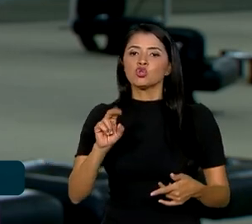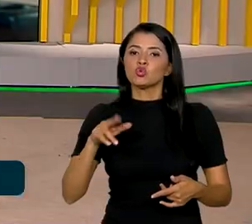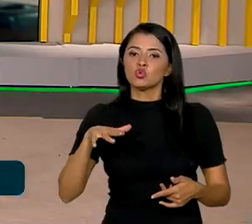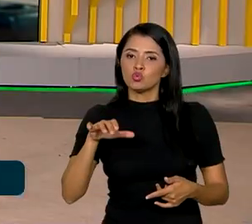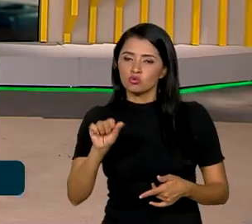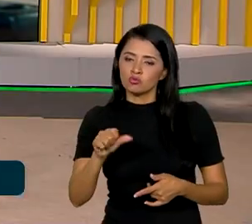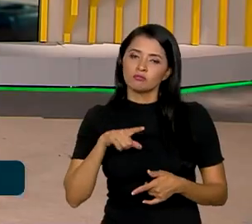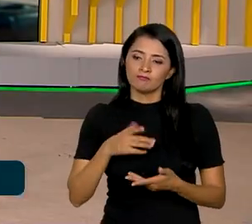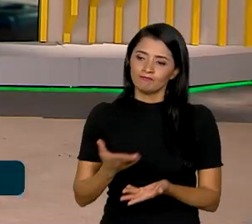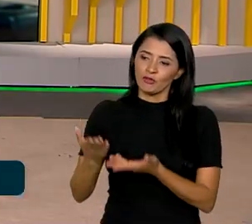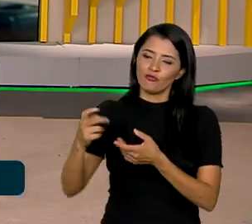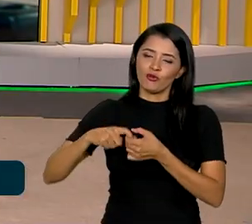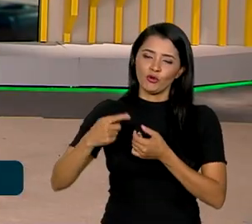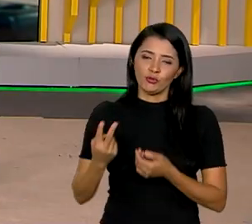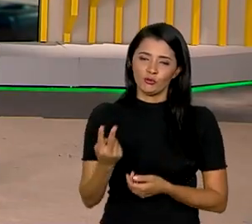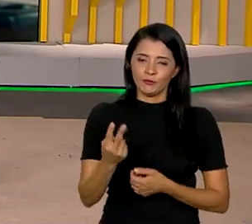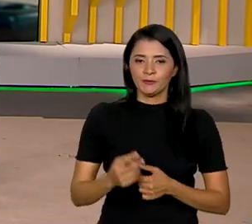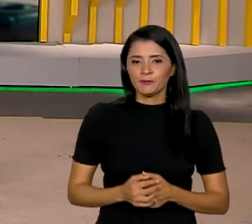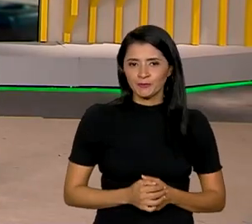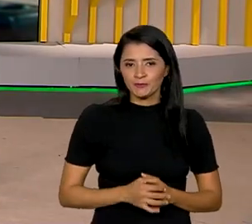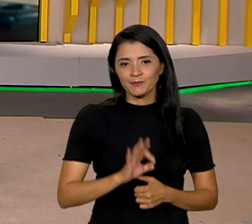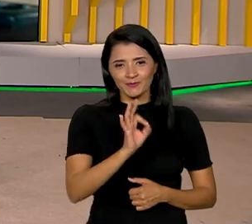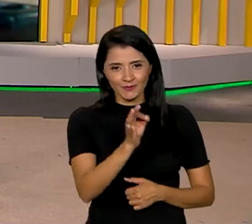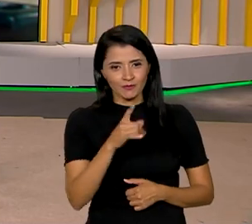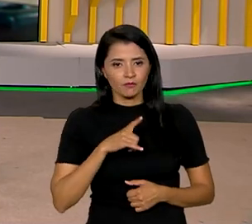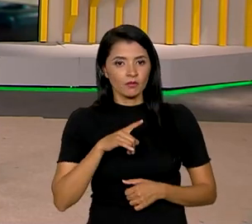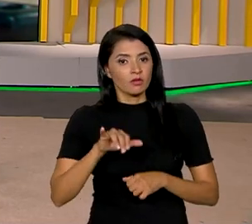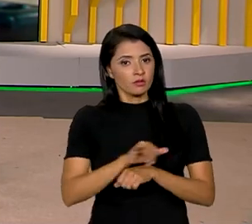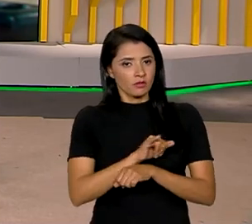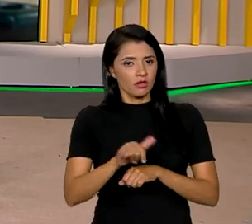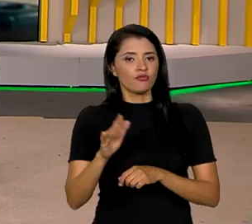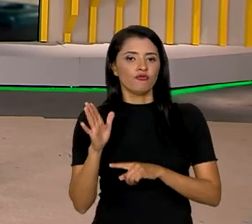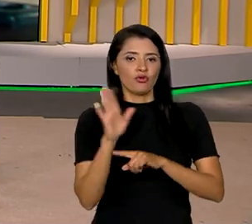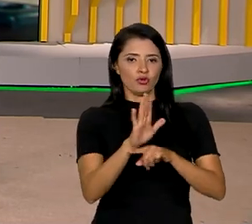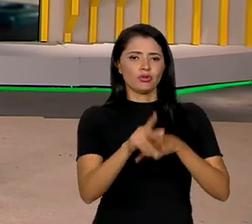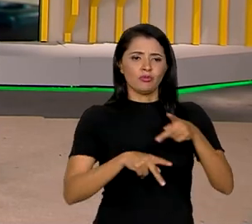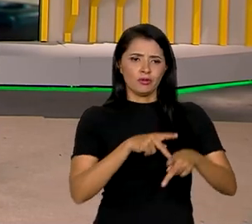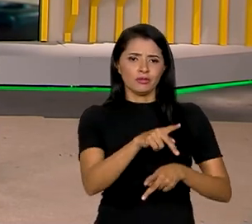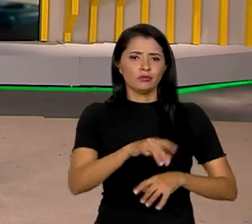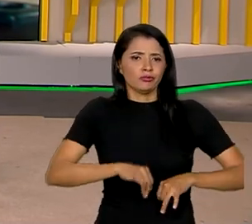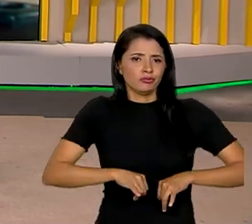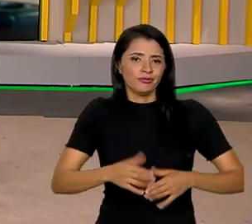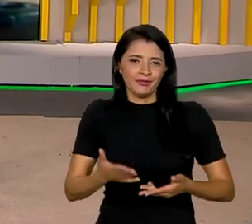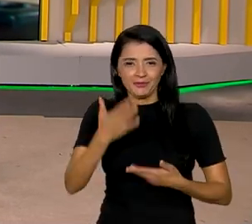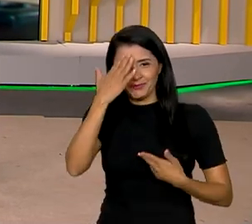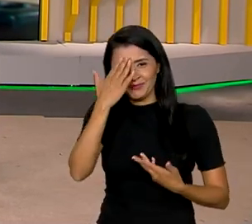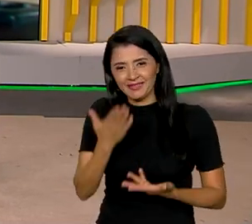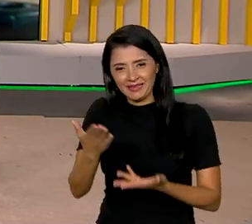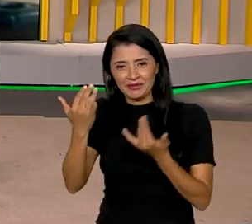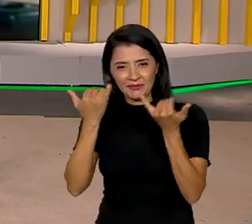Roberto, volto com vocês. É isso mesmo, ações que vão ajudar a população afetada. Obrigado, Gabriela, pelas informações.